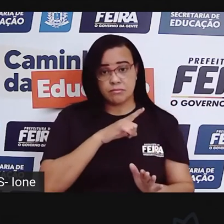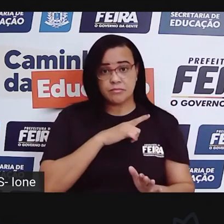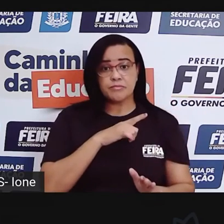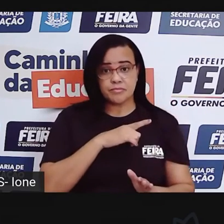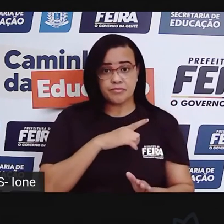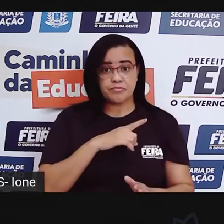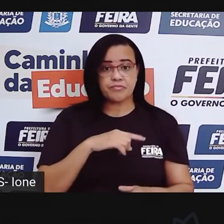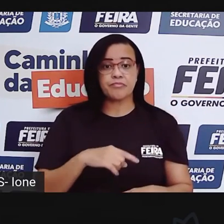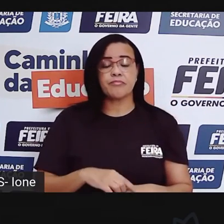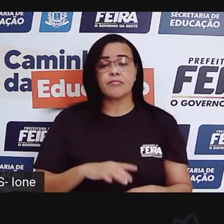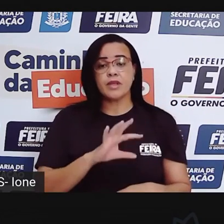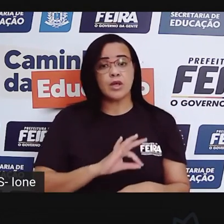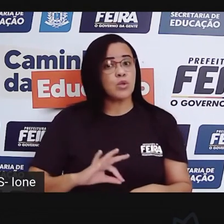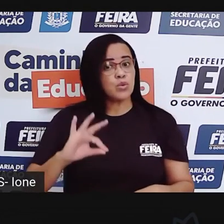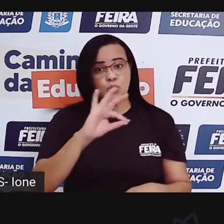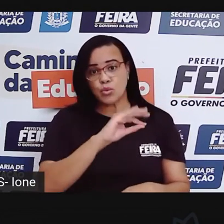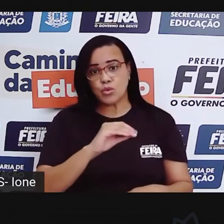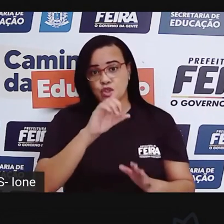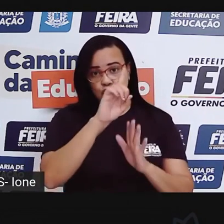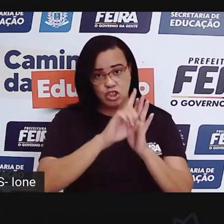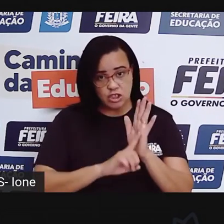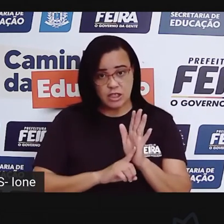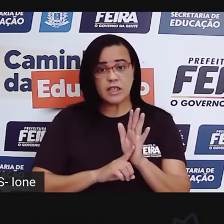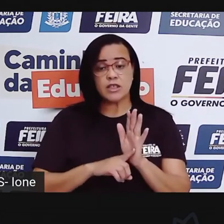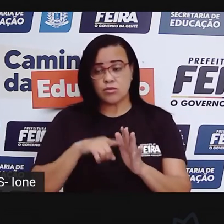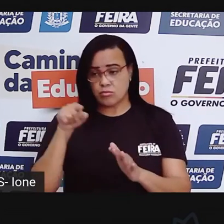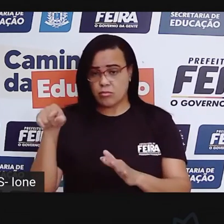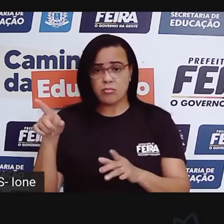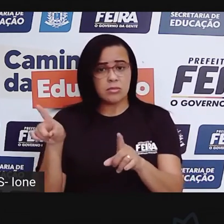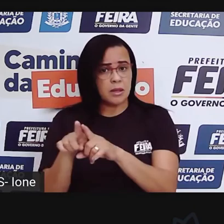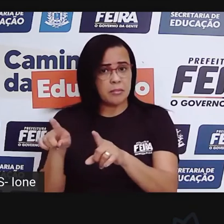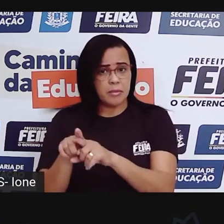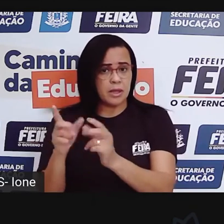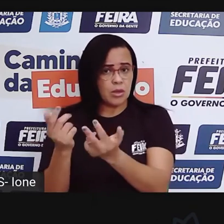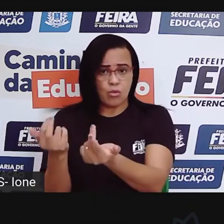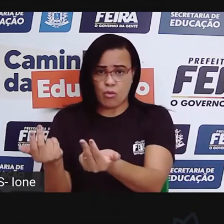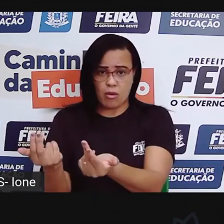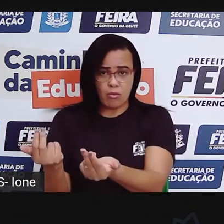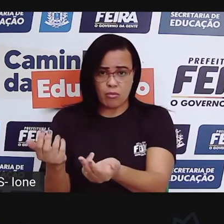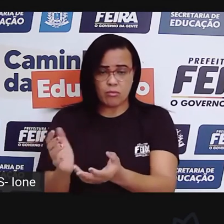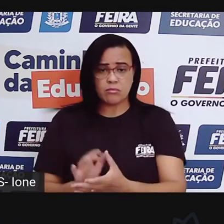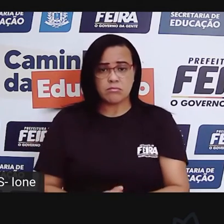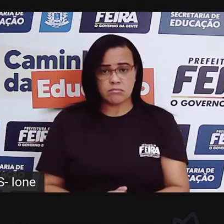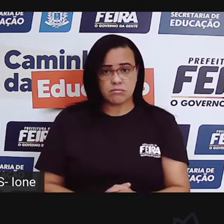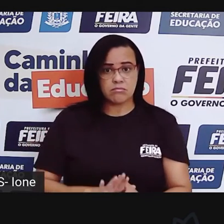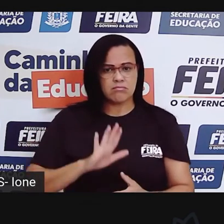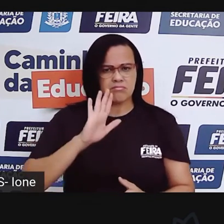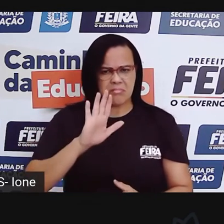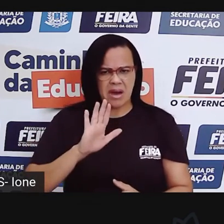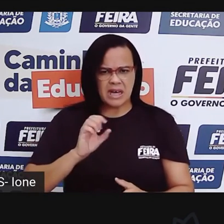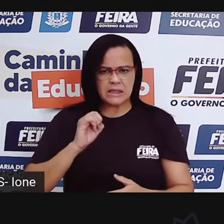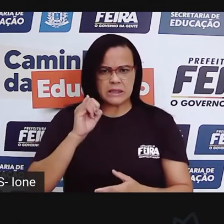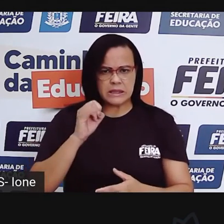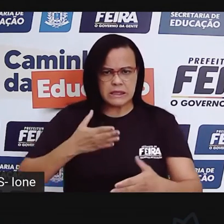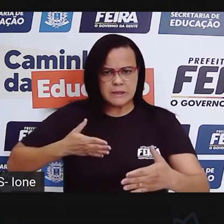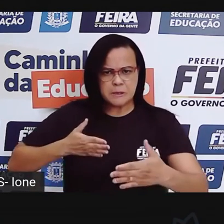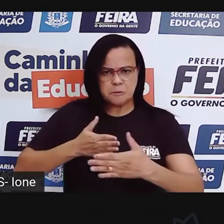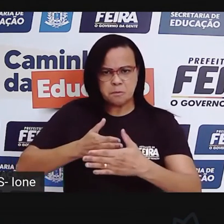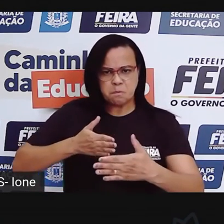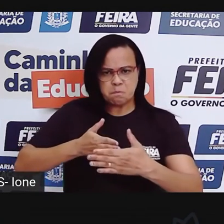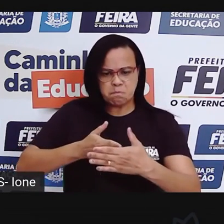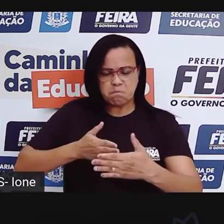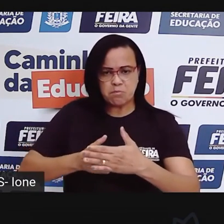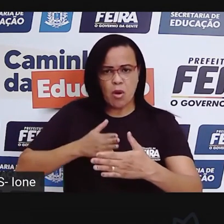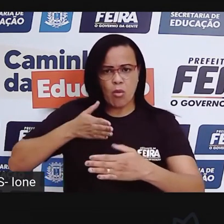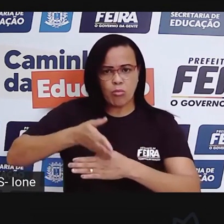tem direitos que os outros também têm. E aí, quando é que a gente passa do limite, né? Para respeitar, para a gente não